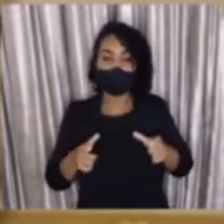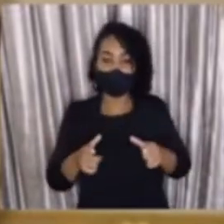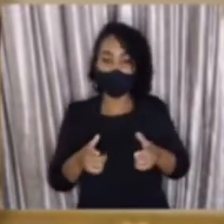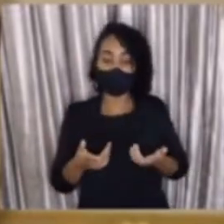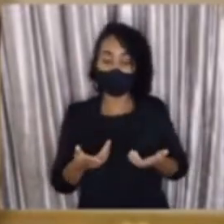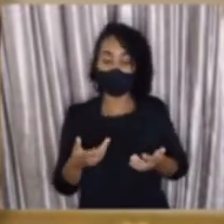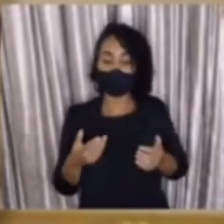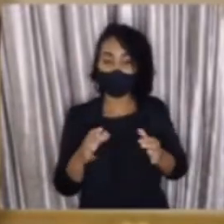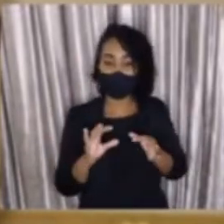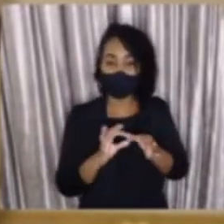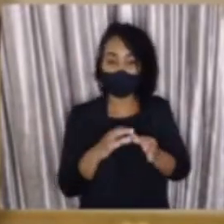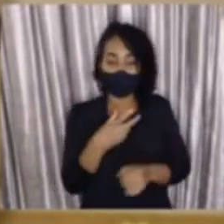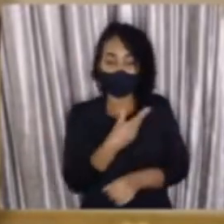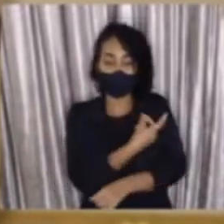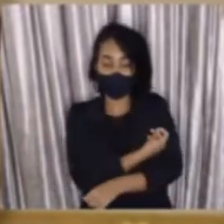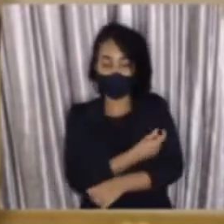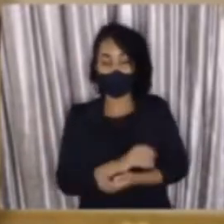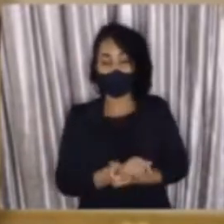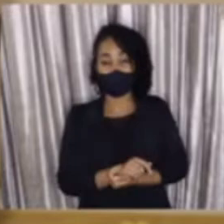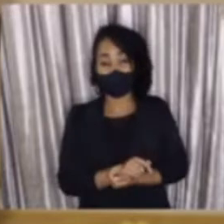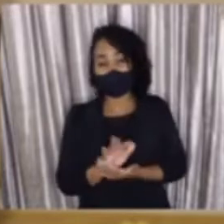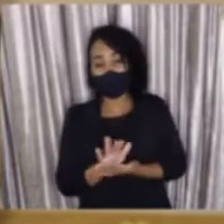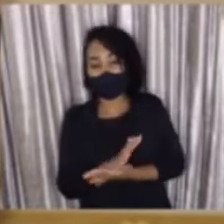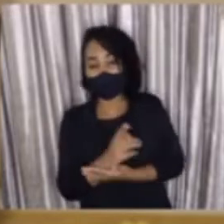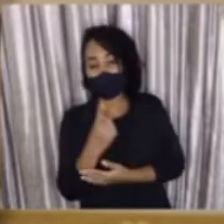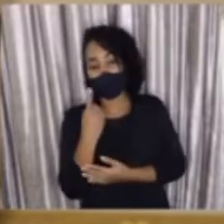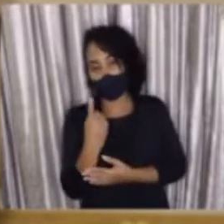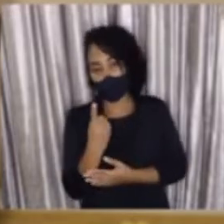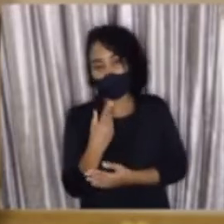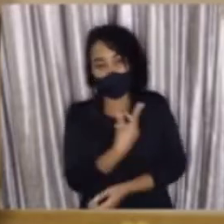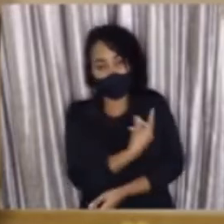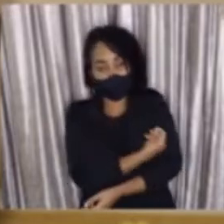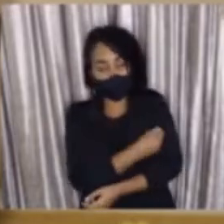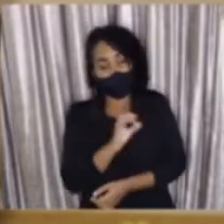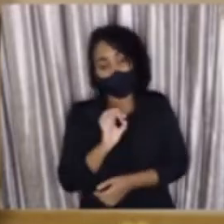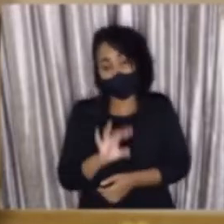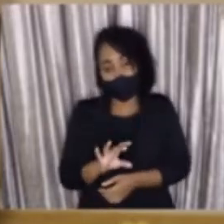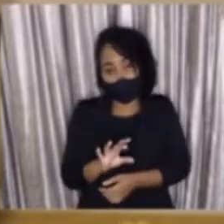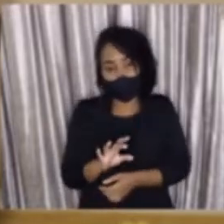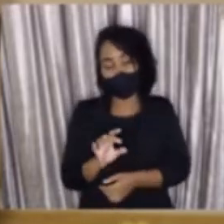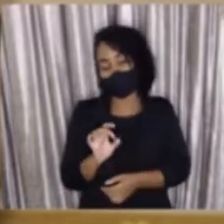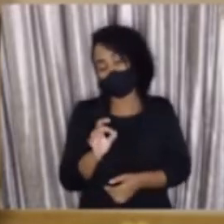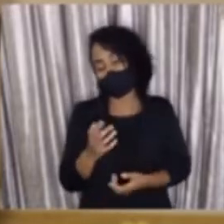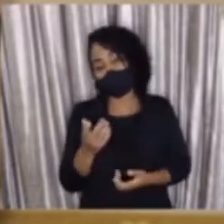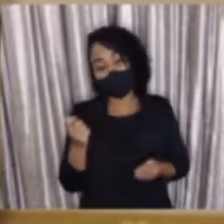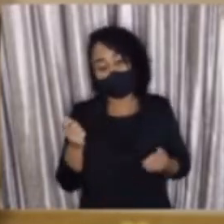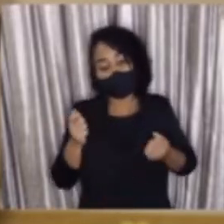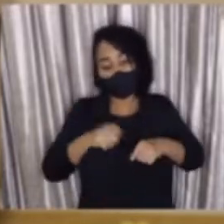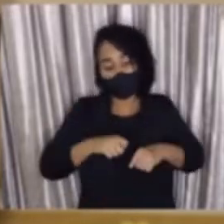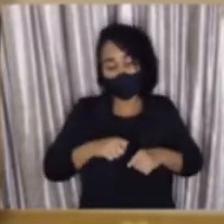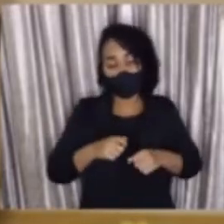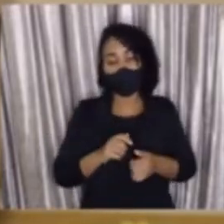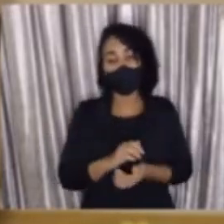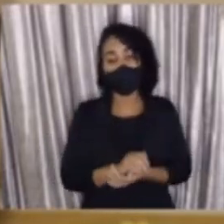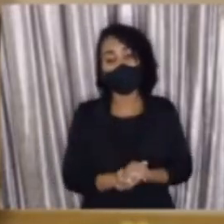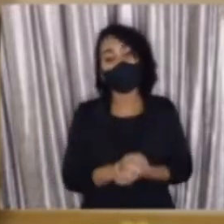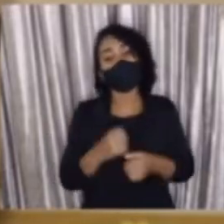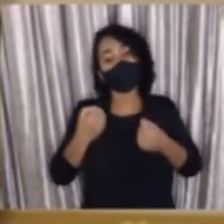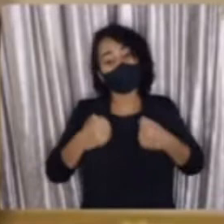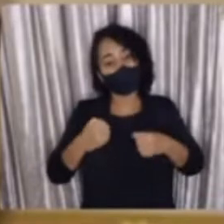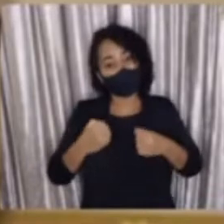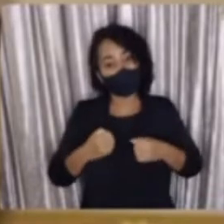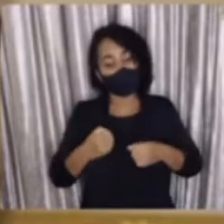a tomarem as suas doses de vacina. Aqueles que têm apenas uma dose da vacina, só tiveram aptos a tomar a primeira dose,